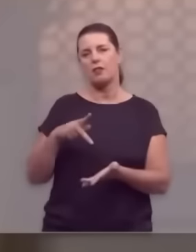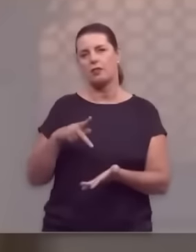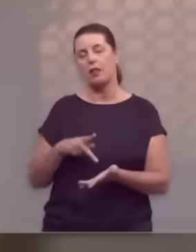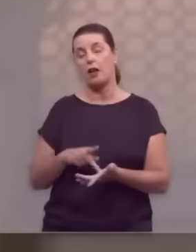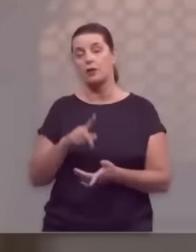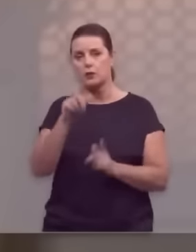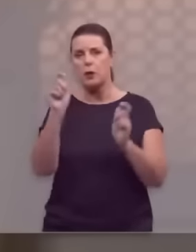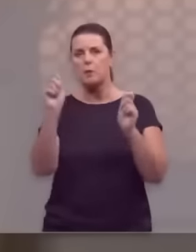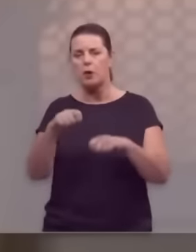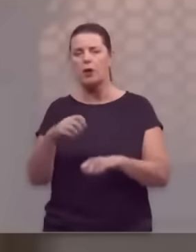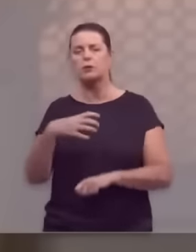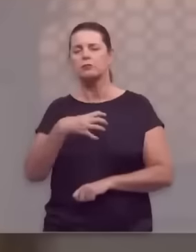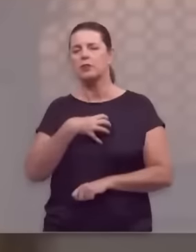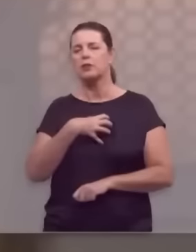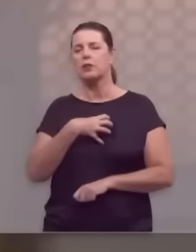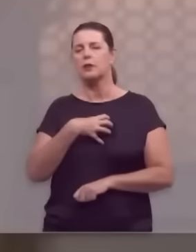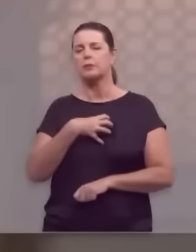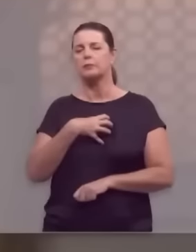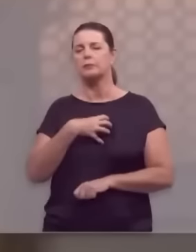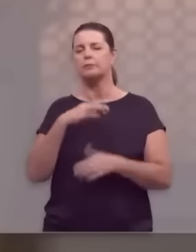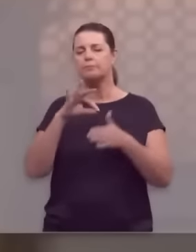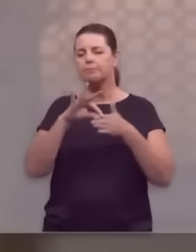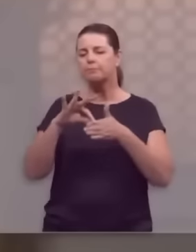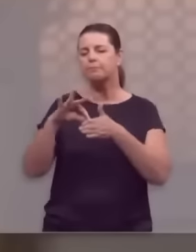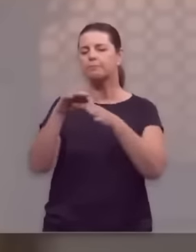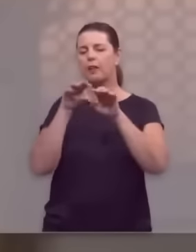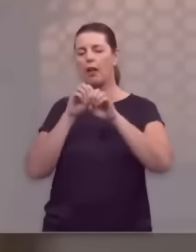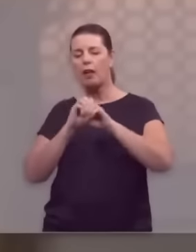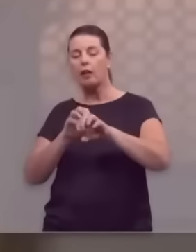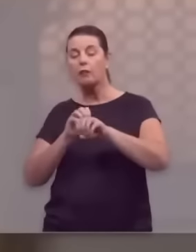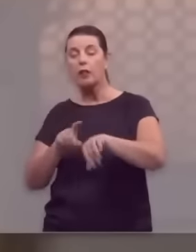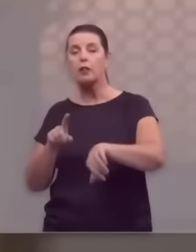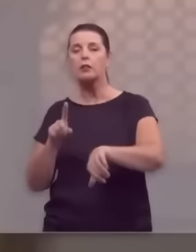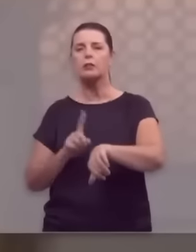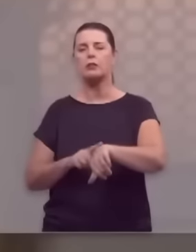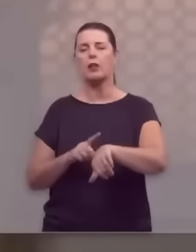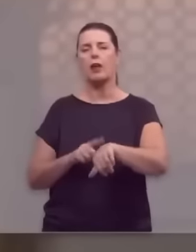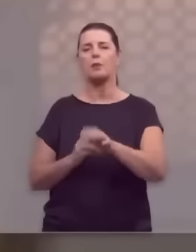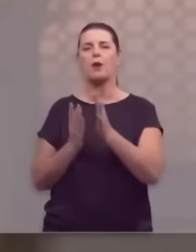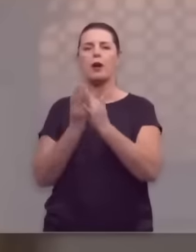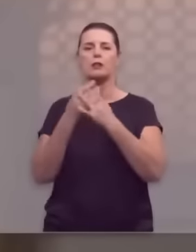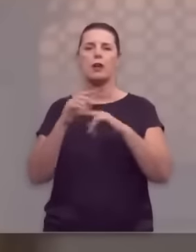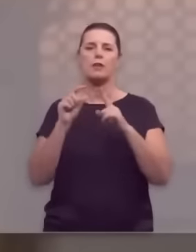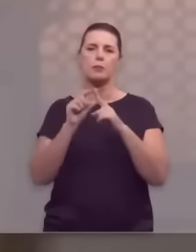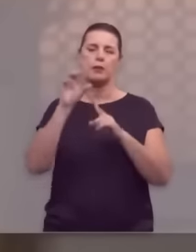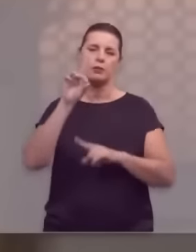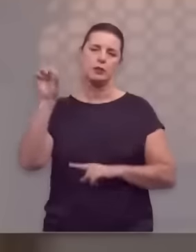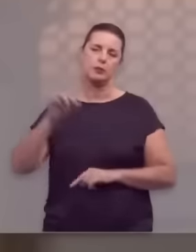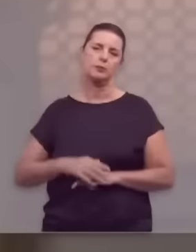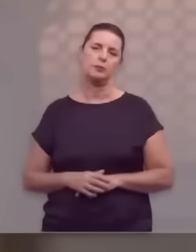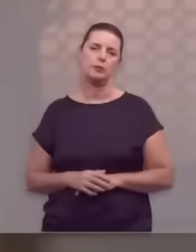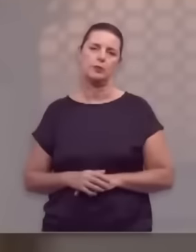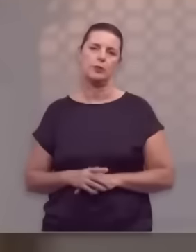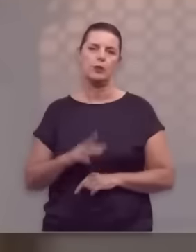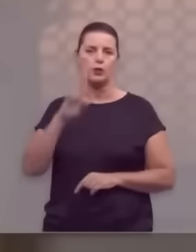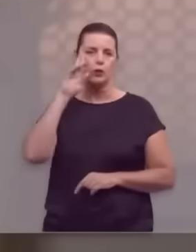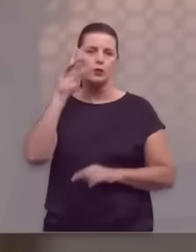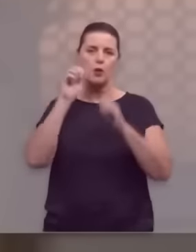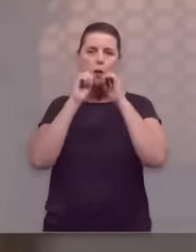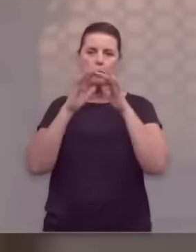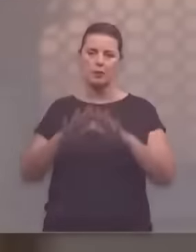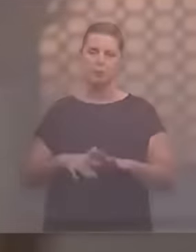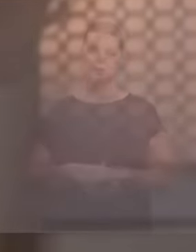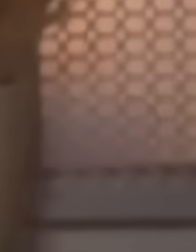que você possa se sentir orientado em todo o tempo por meio da Palavra de Deus. Que o Senhor